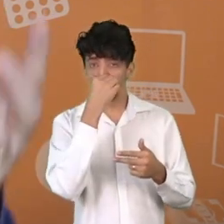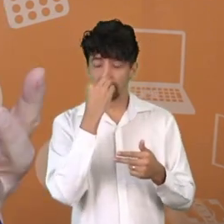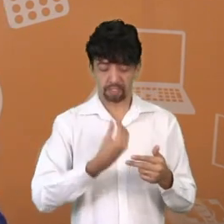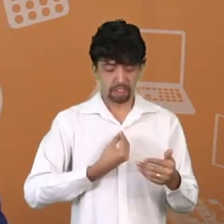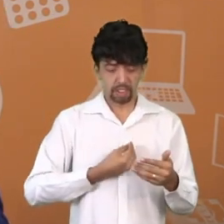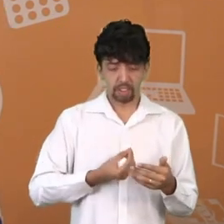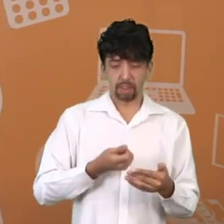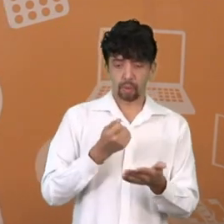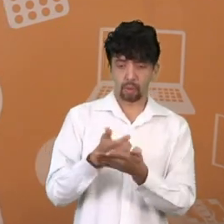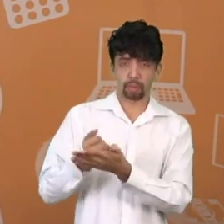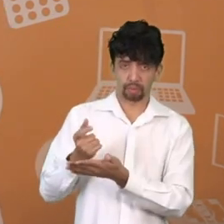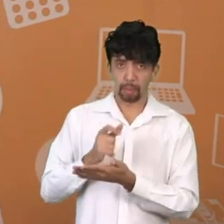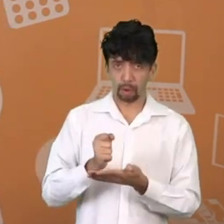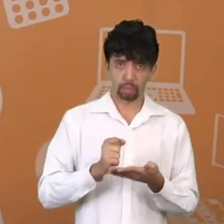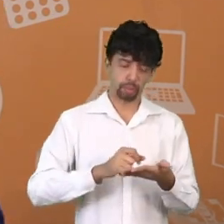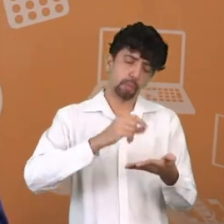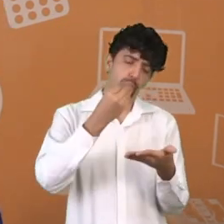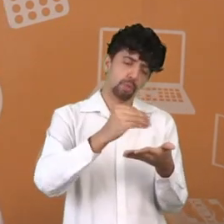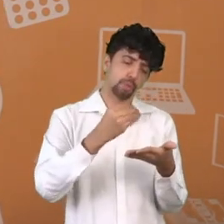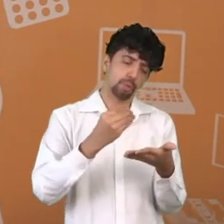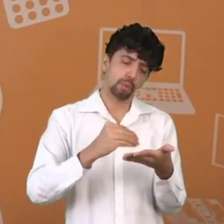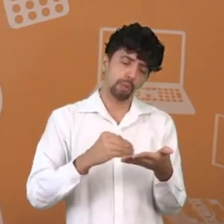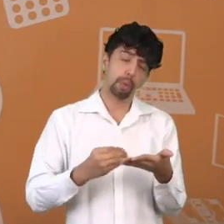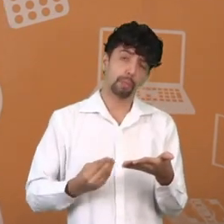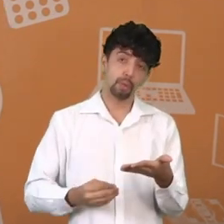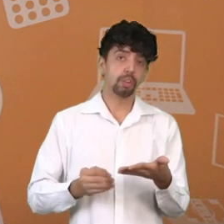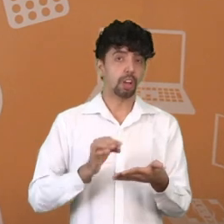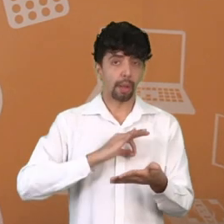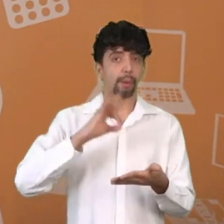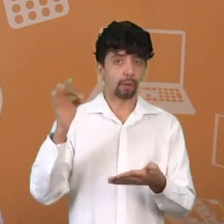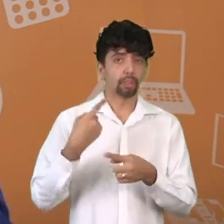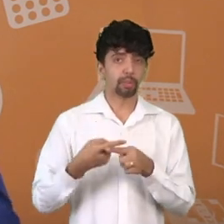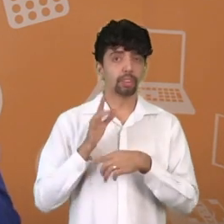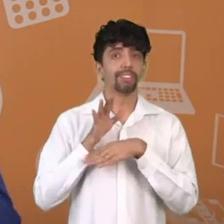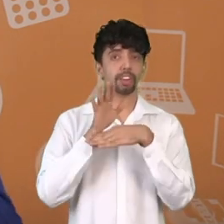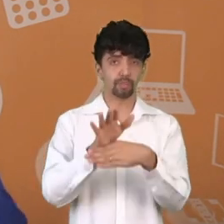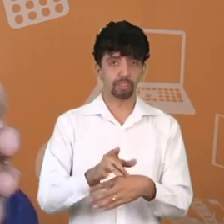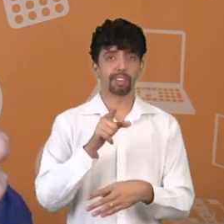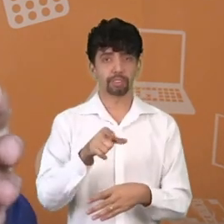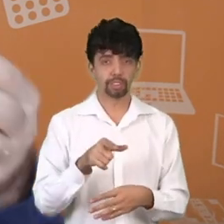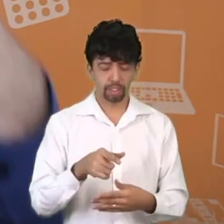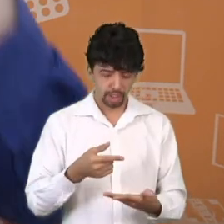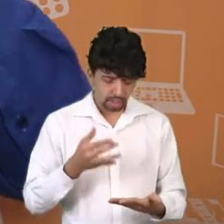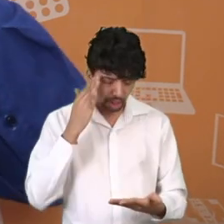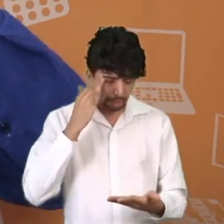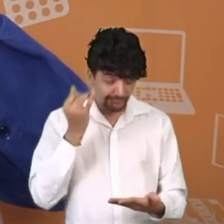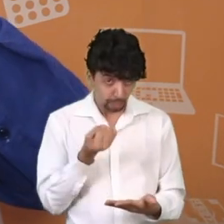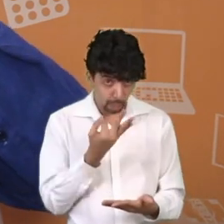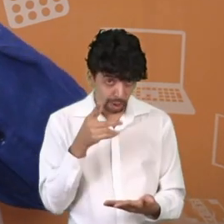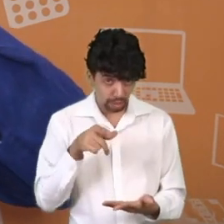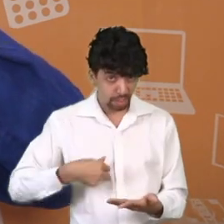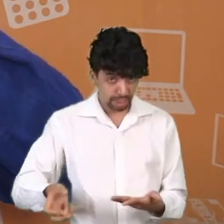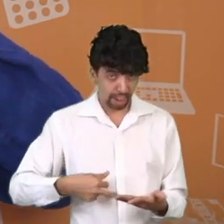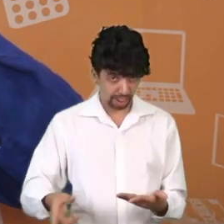que você e a sua família está gastando. Esse segundo passo é fundamental. Porque você vai se encontrar com o seu eu